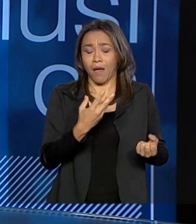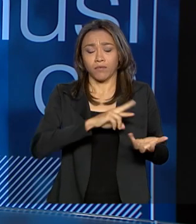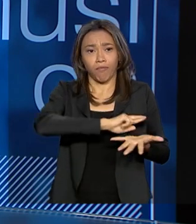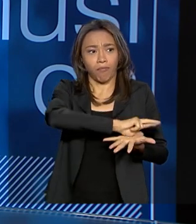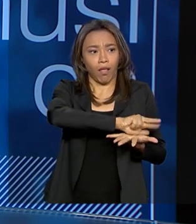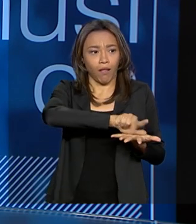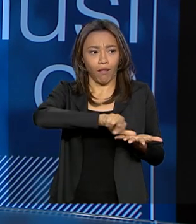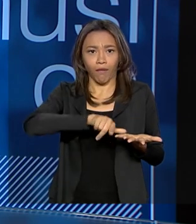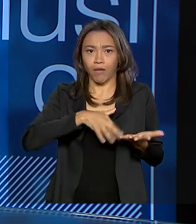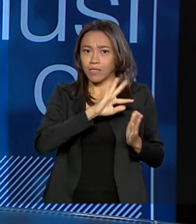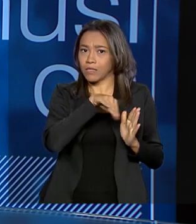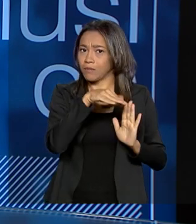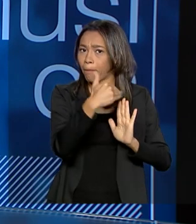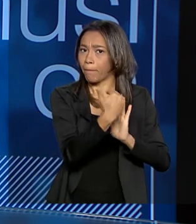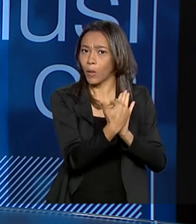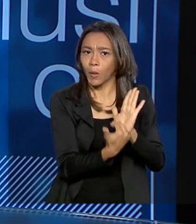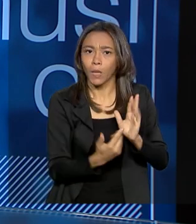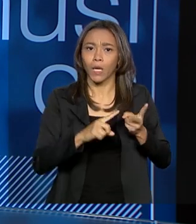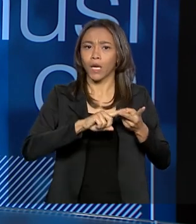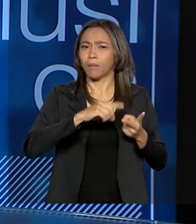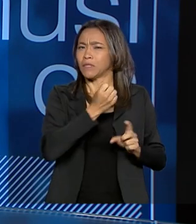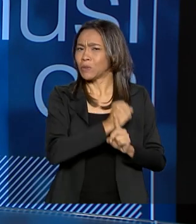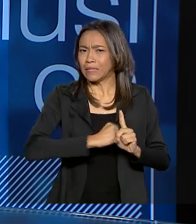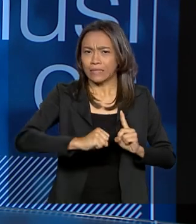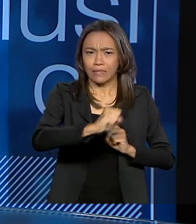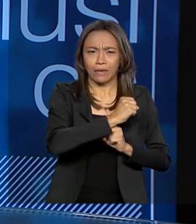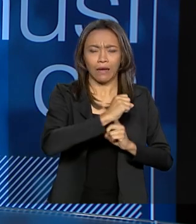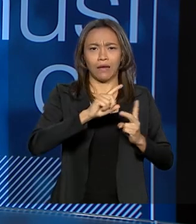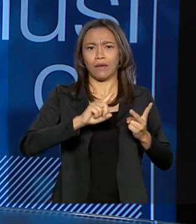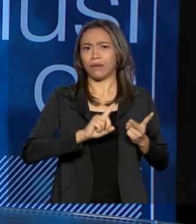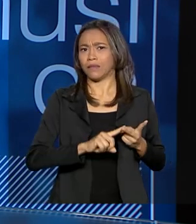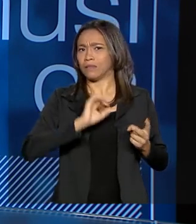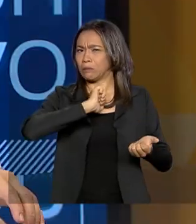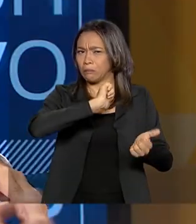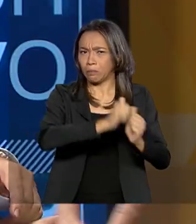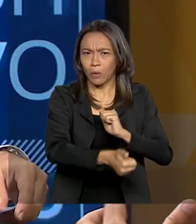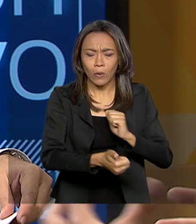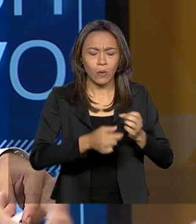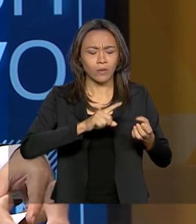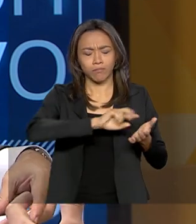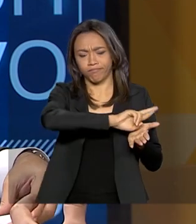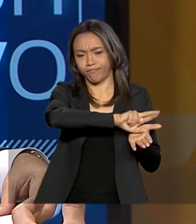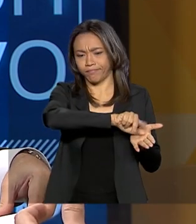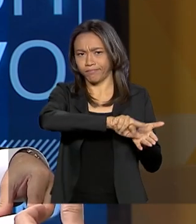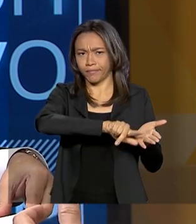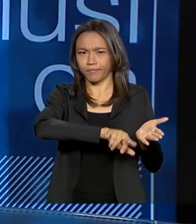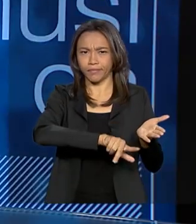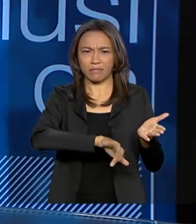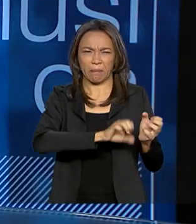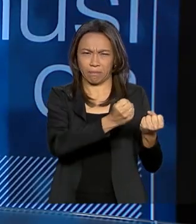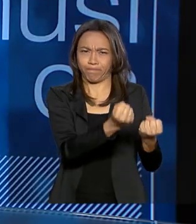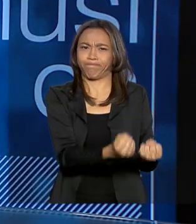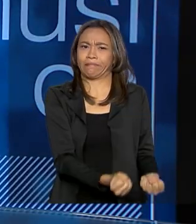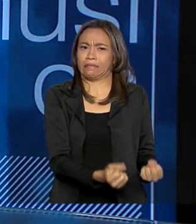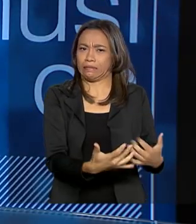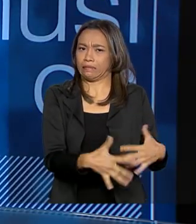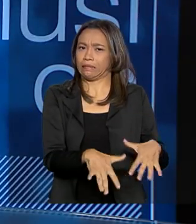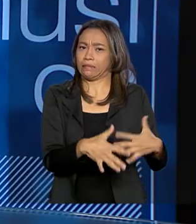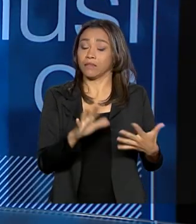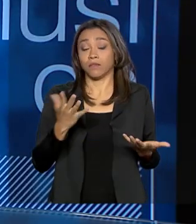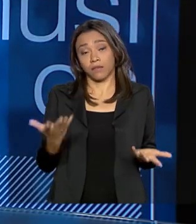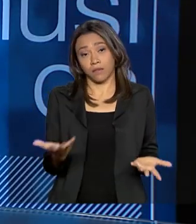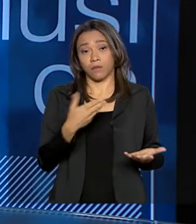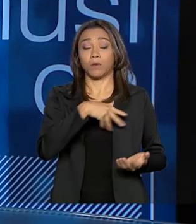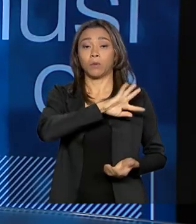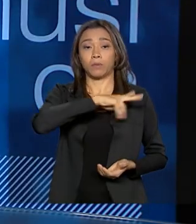muitos programas de assistência social, de esporte também, de uma série de atividades. Então, o presidente